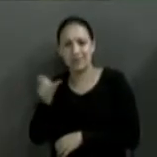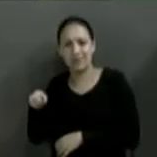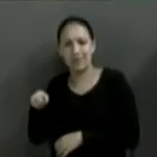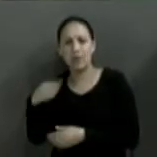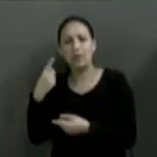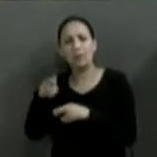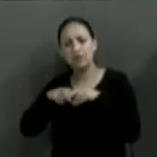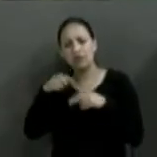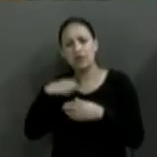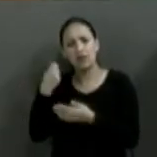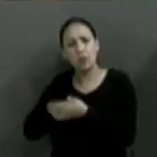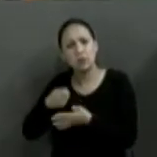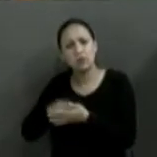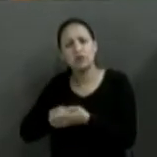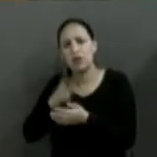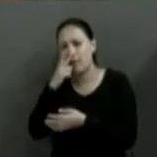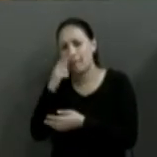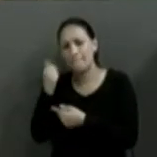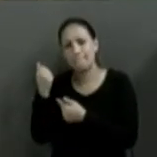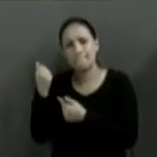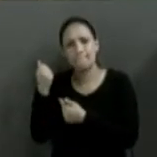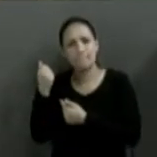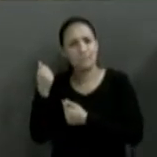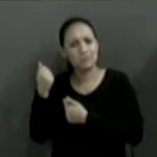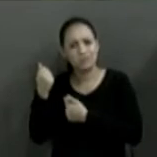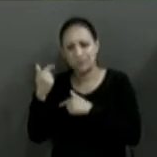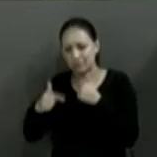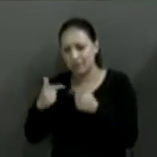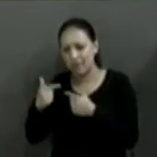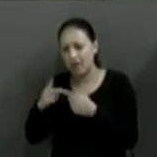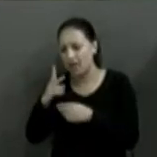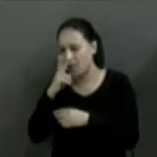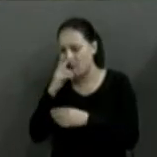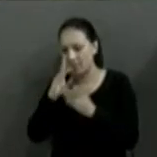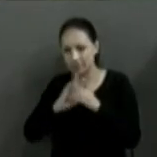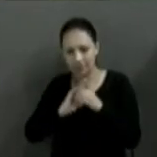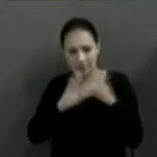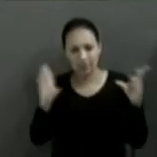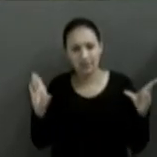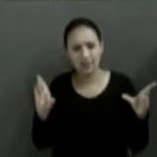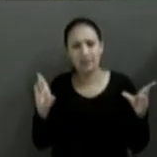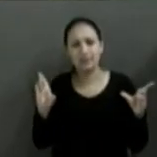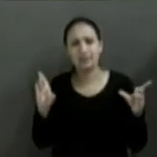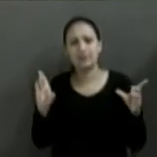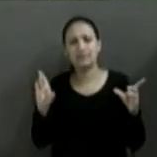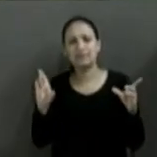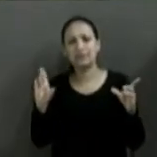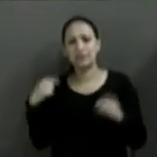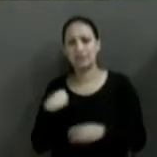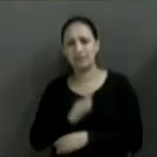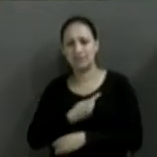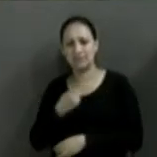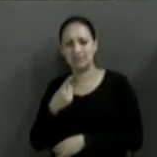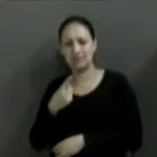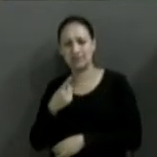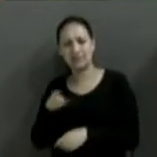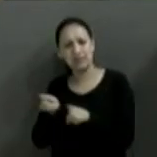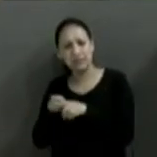essa luta, todo esse processo, como você questionou, Vicente, a questão da democracia, nós estamos nesse